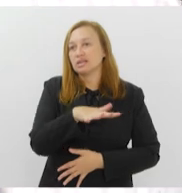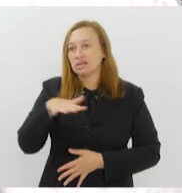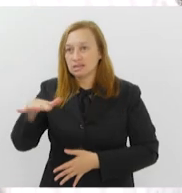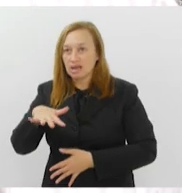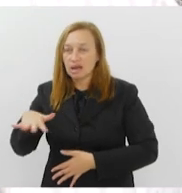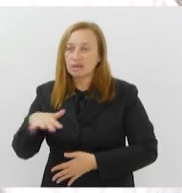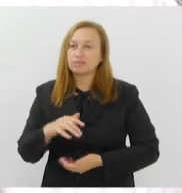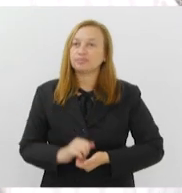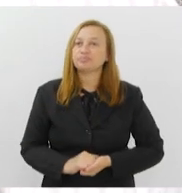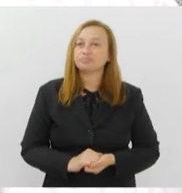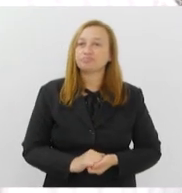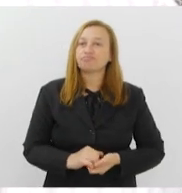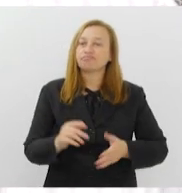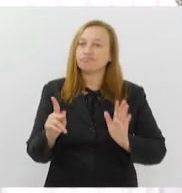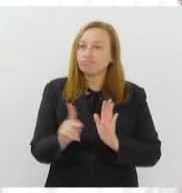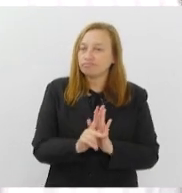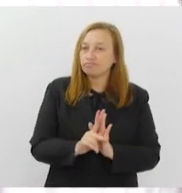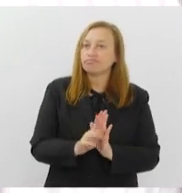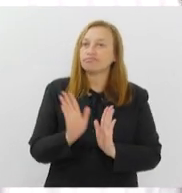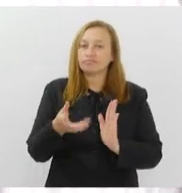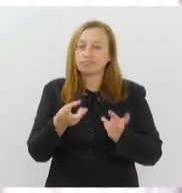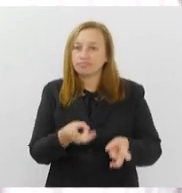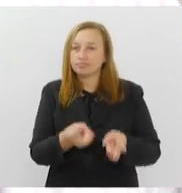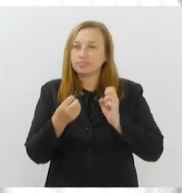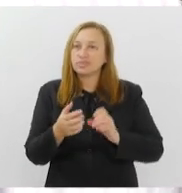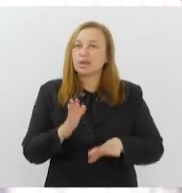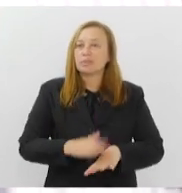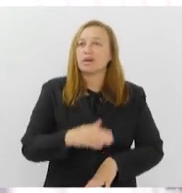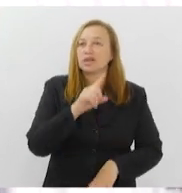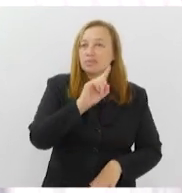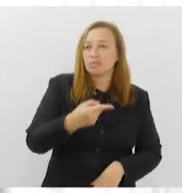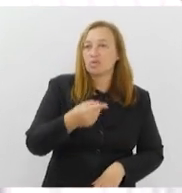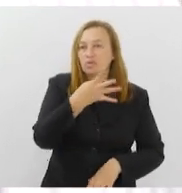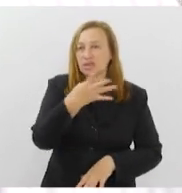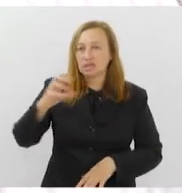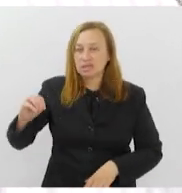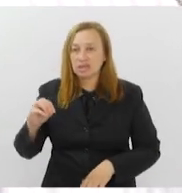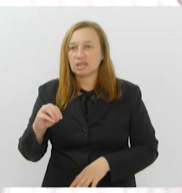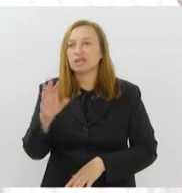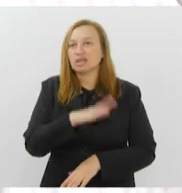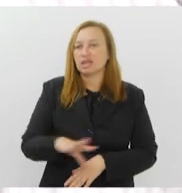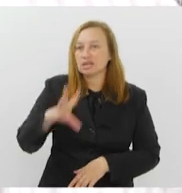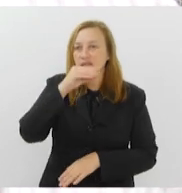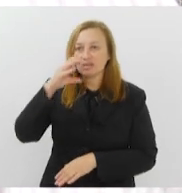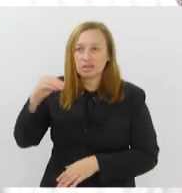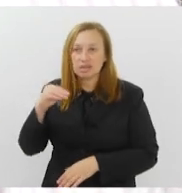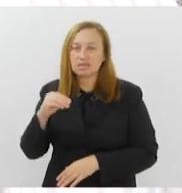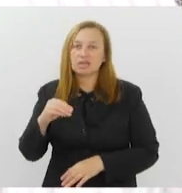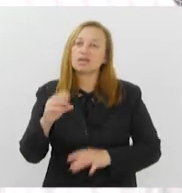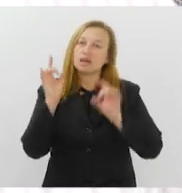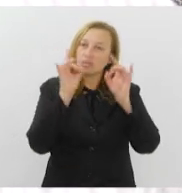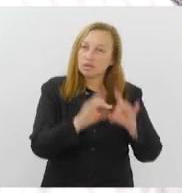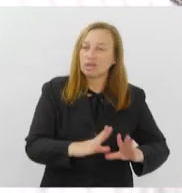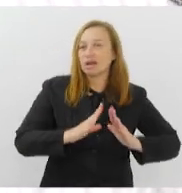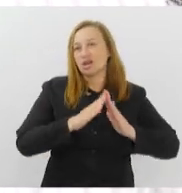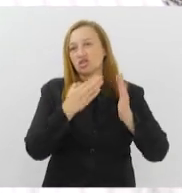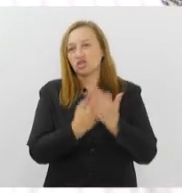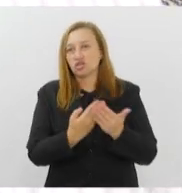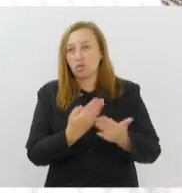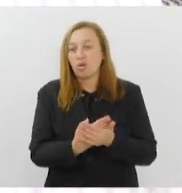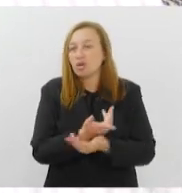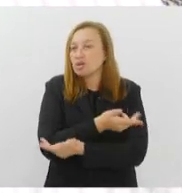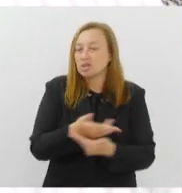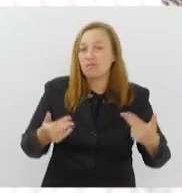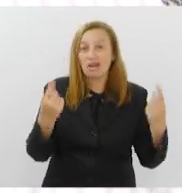até o momento, o nosso projeto já identificou mais de 1.400 crianças e adolescentes que estão nessa situação. São